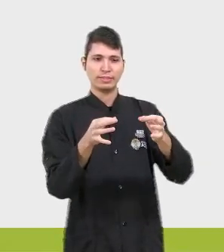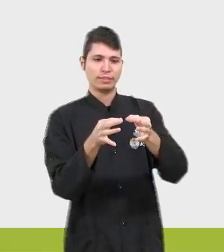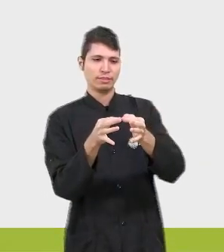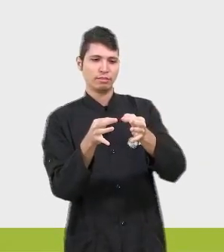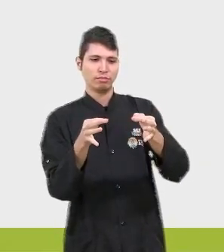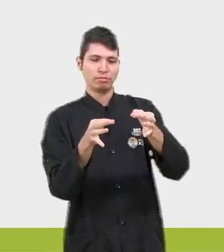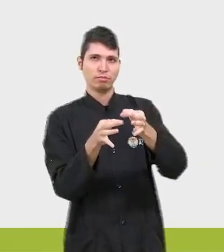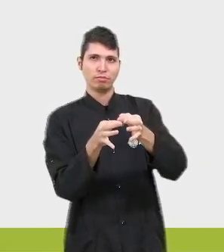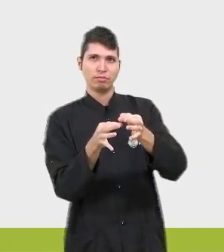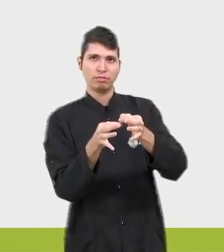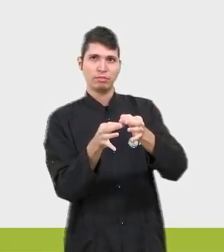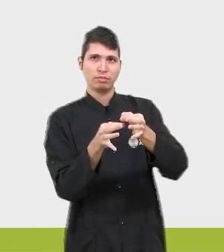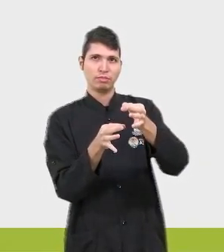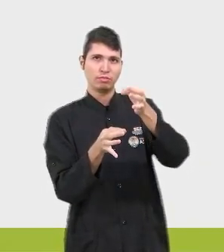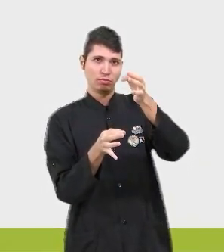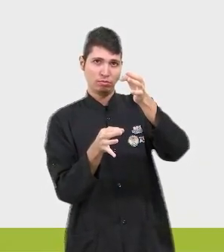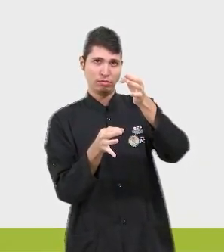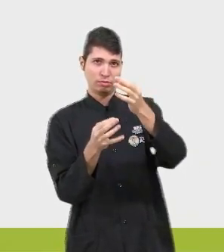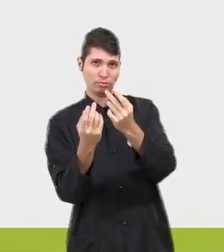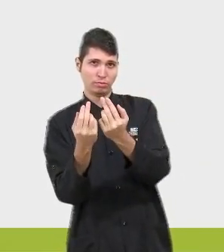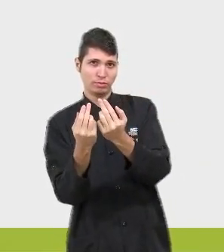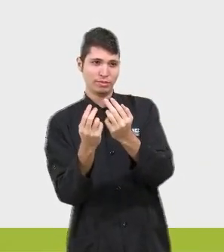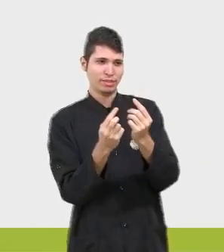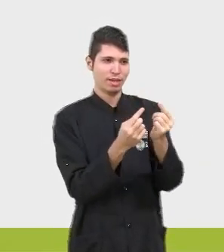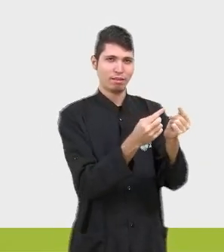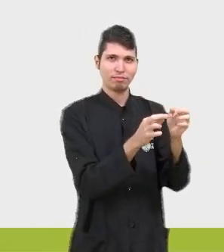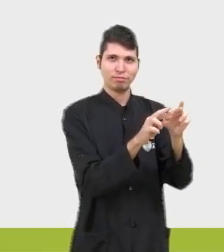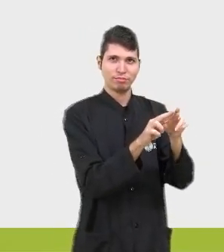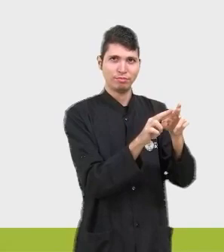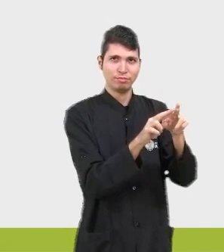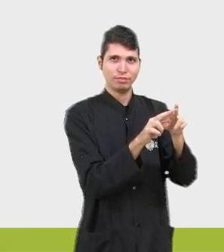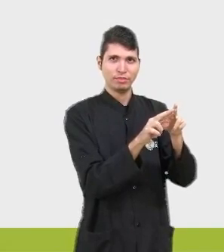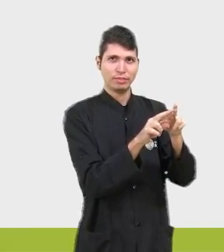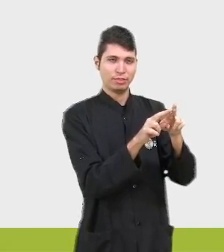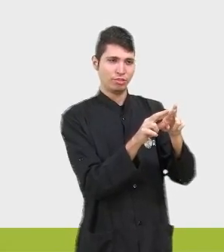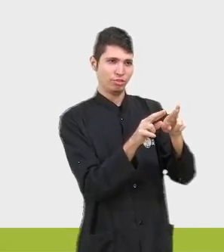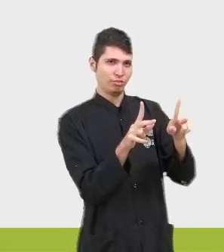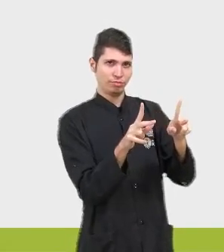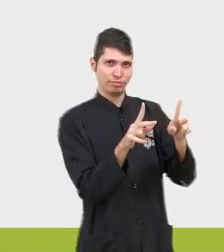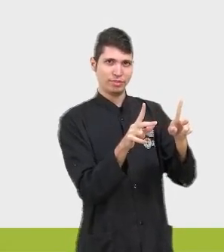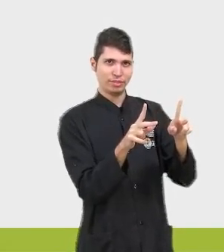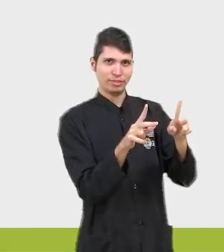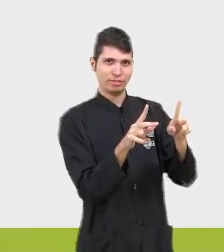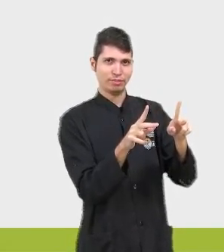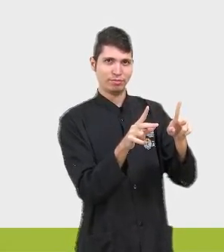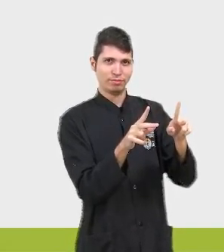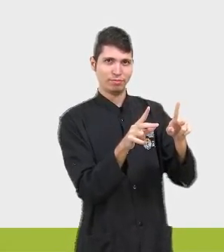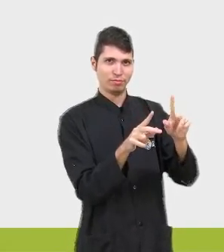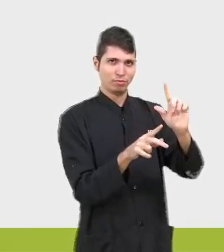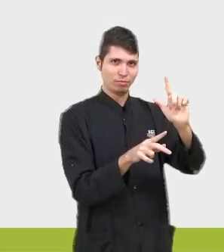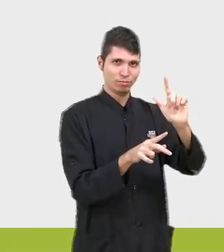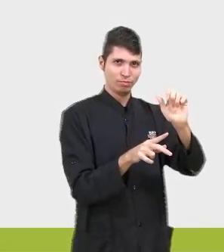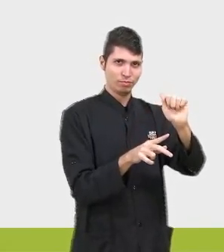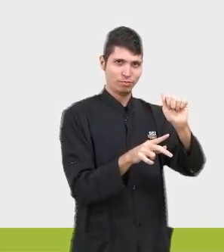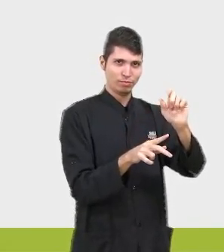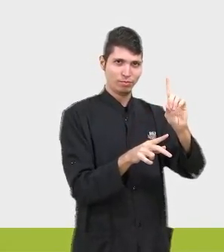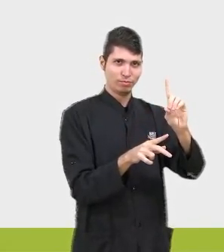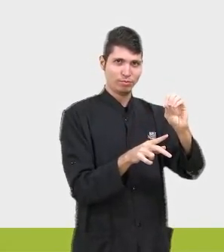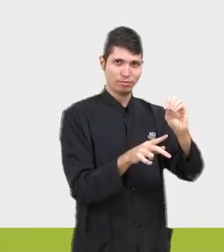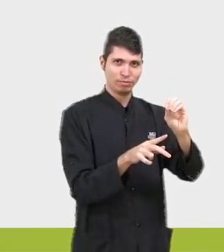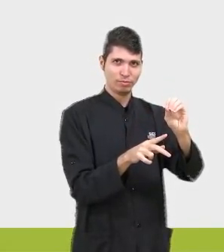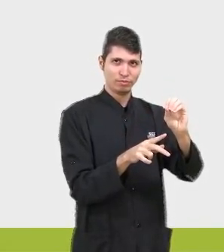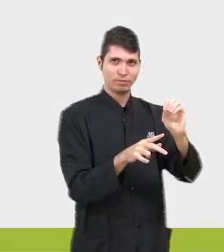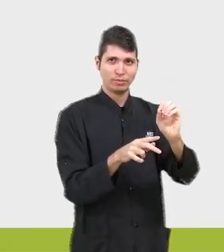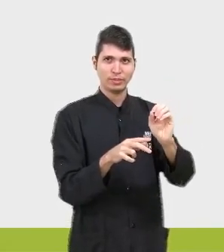unidades diferentes, tá bom? Ok? Mas a ideia de ângulos internos de 90 graus corresponde ao mesmo. Na